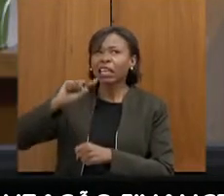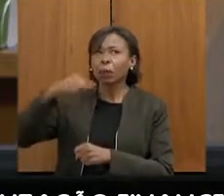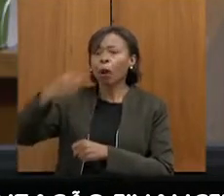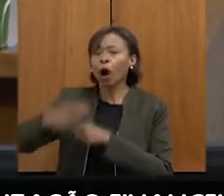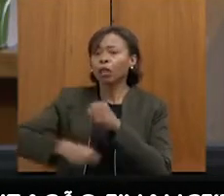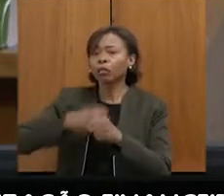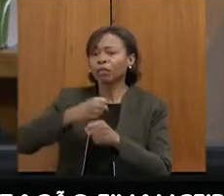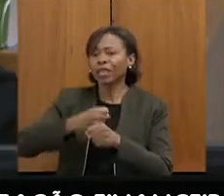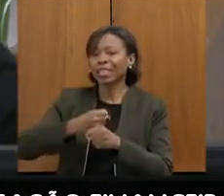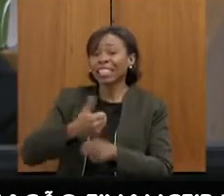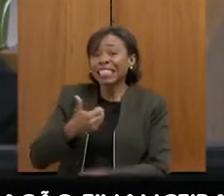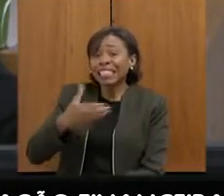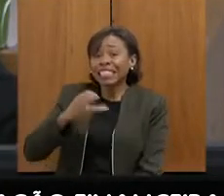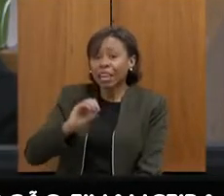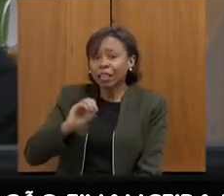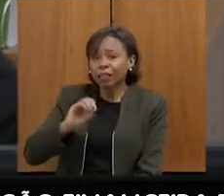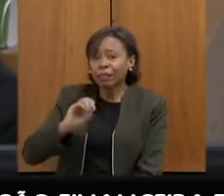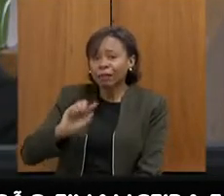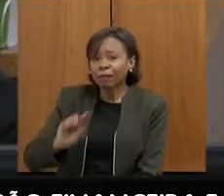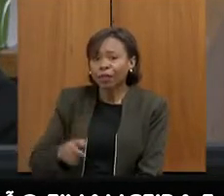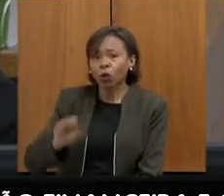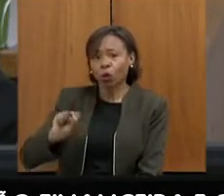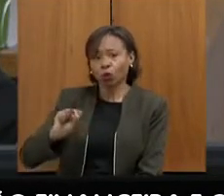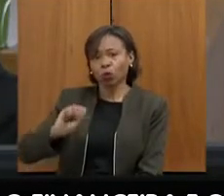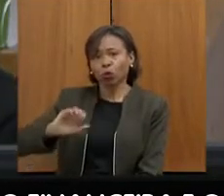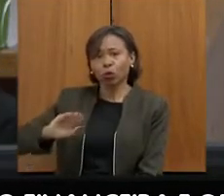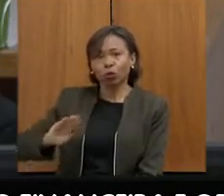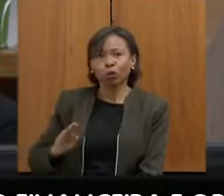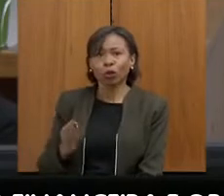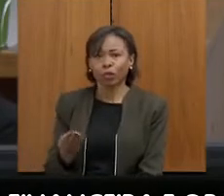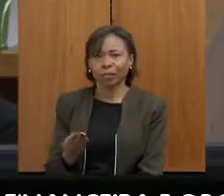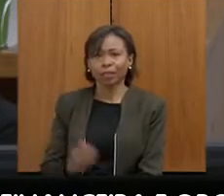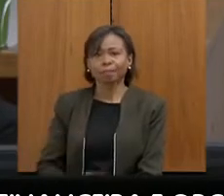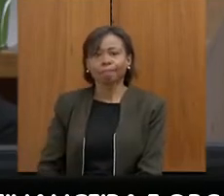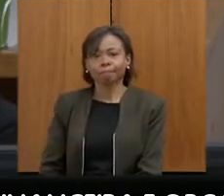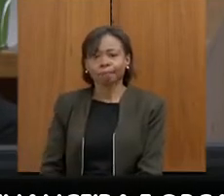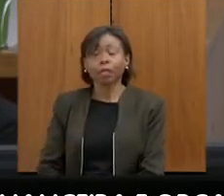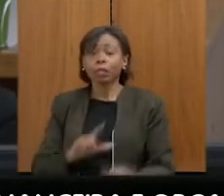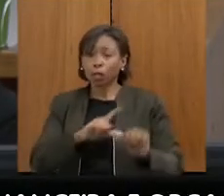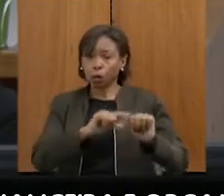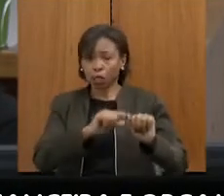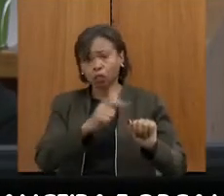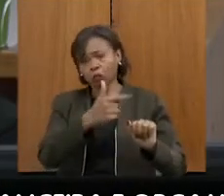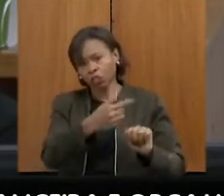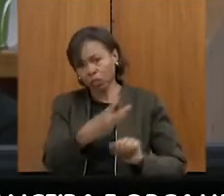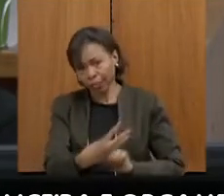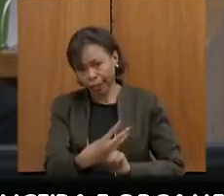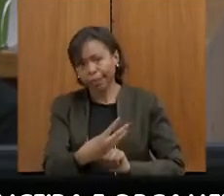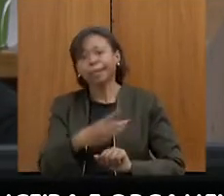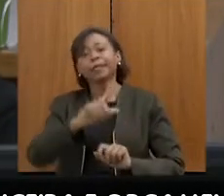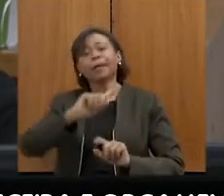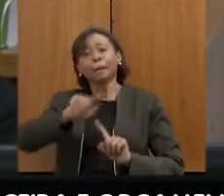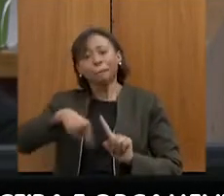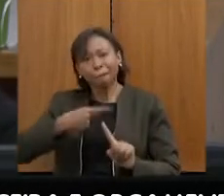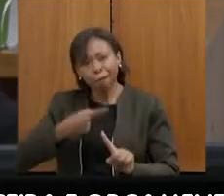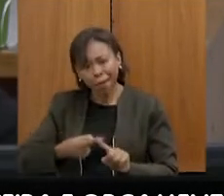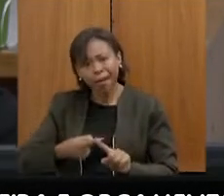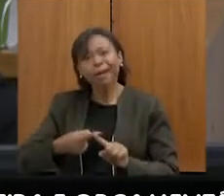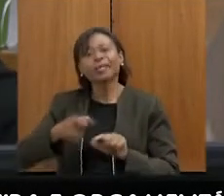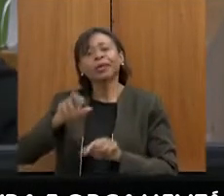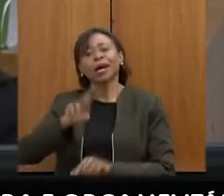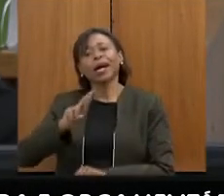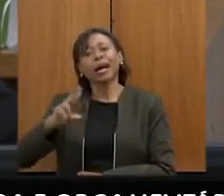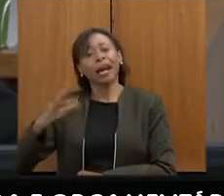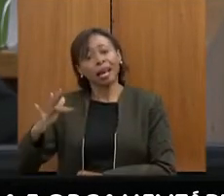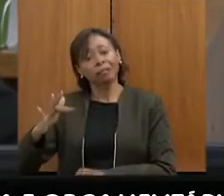,8 bilhões. Então, essa é a questão. Por isso que a gente entende que, além do artigo 23, é necessário a gente aderir ao regime.